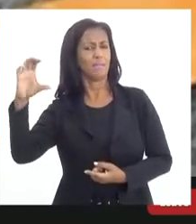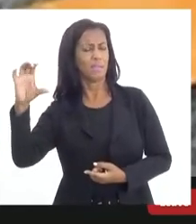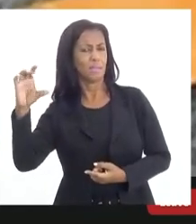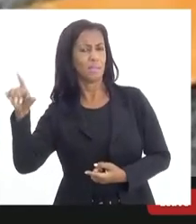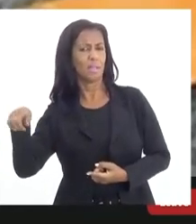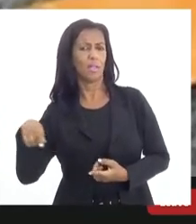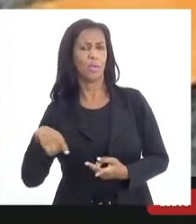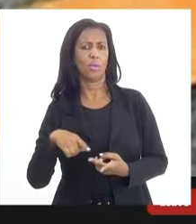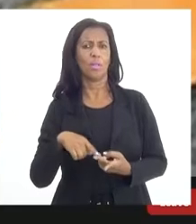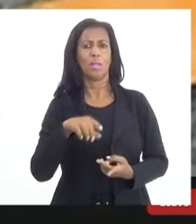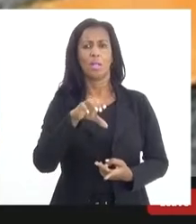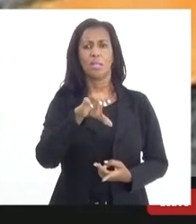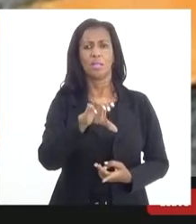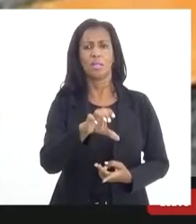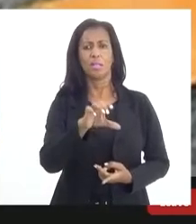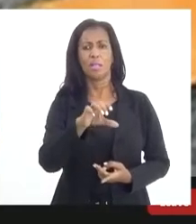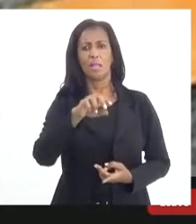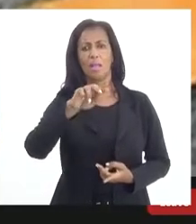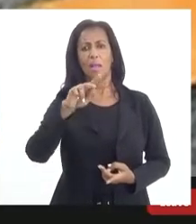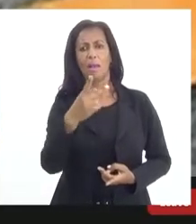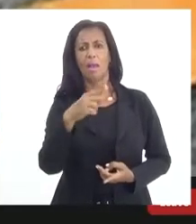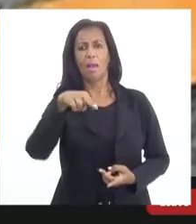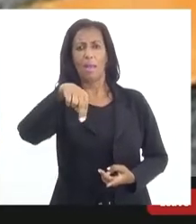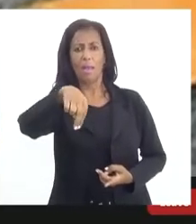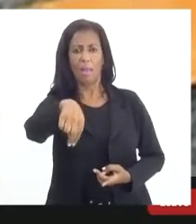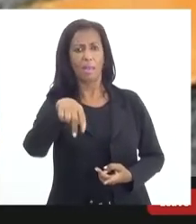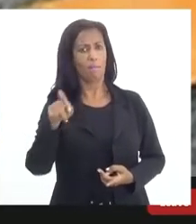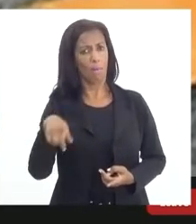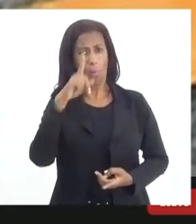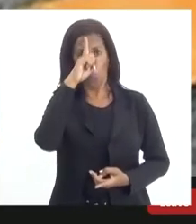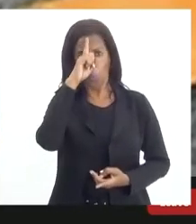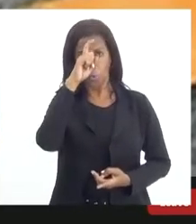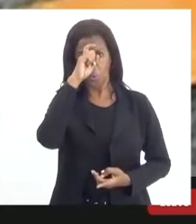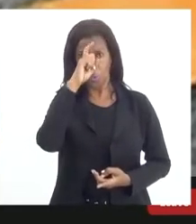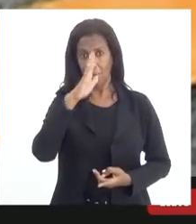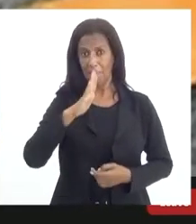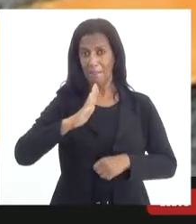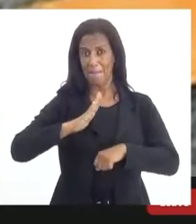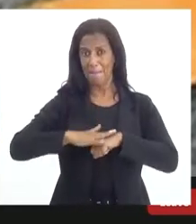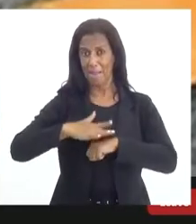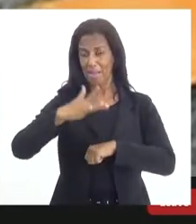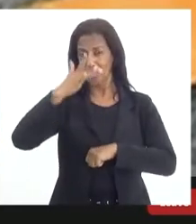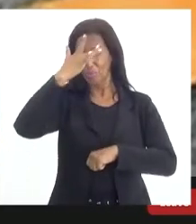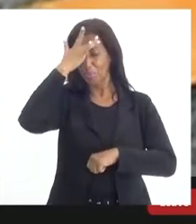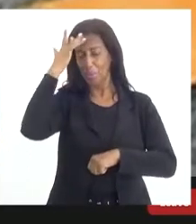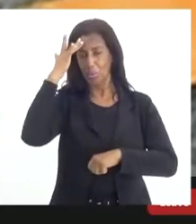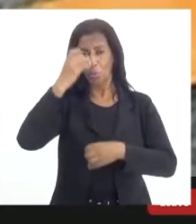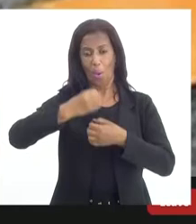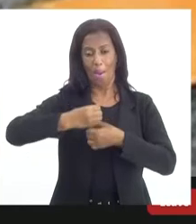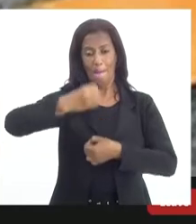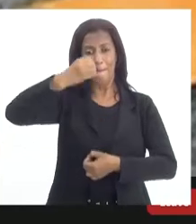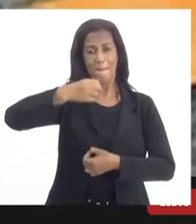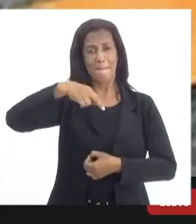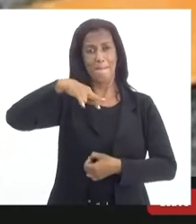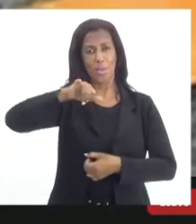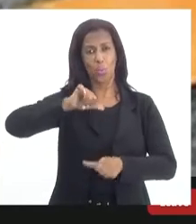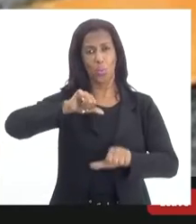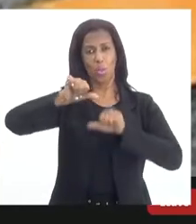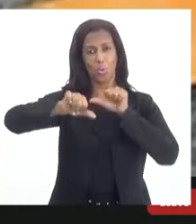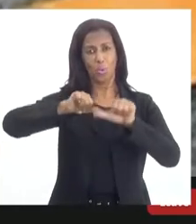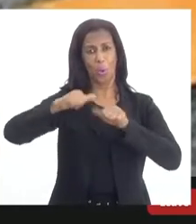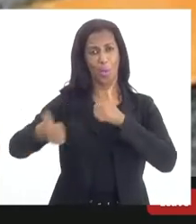O CHN é o hospital que tem o maior volume de transplante de medula óssea em saúde